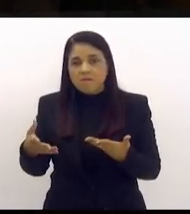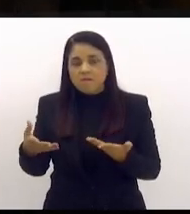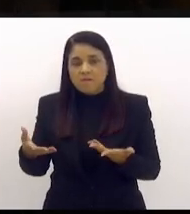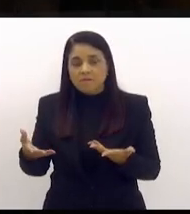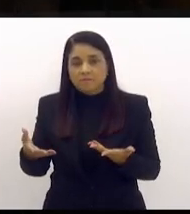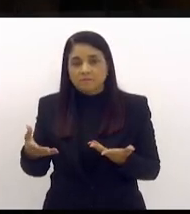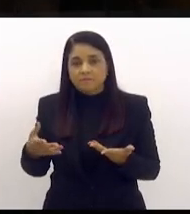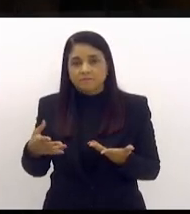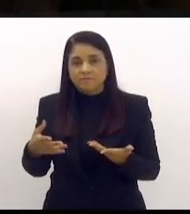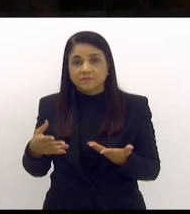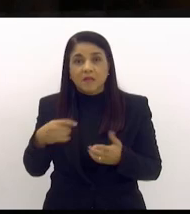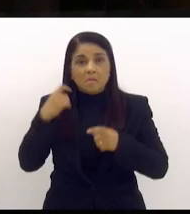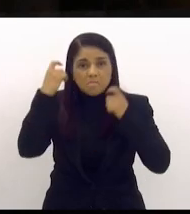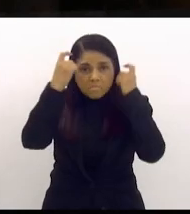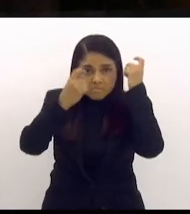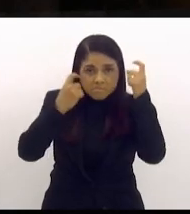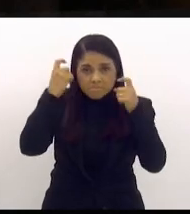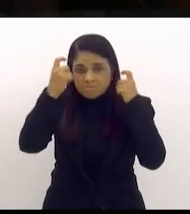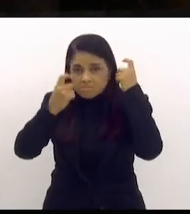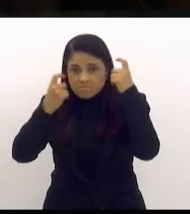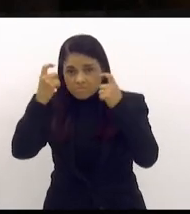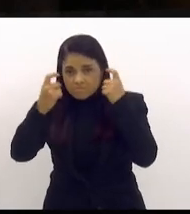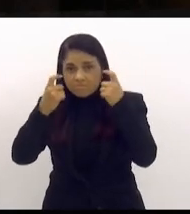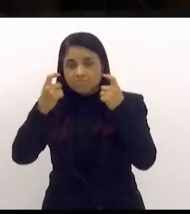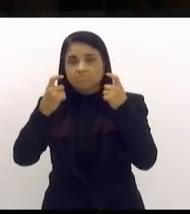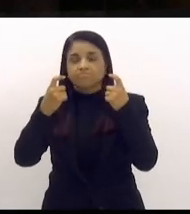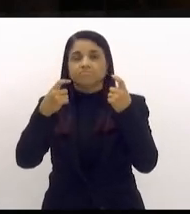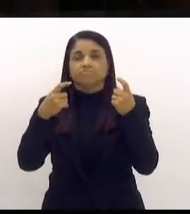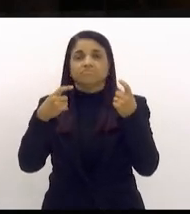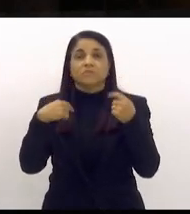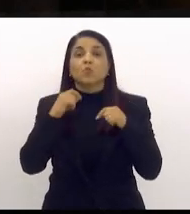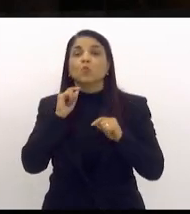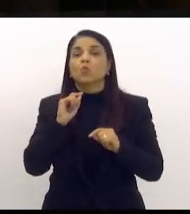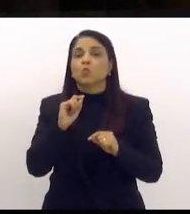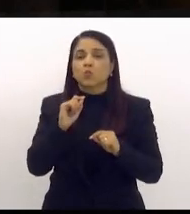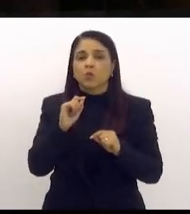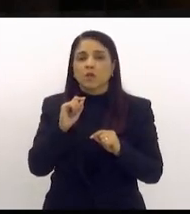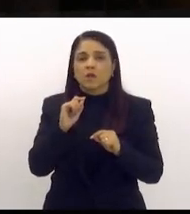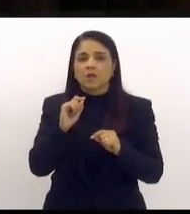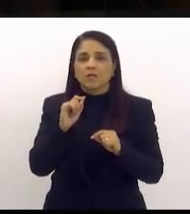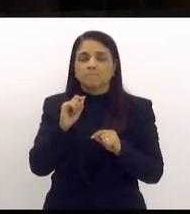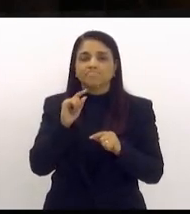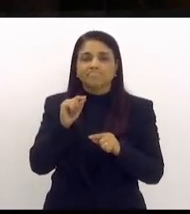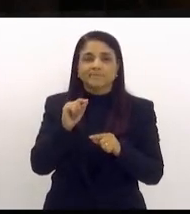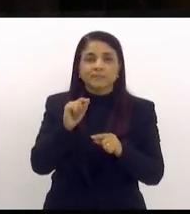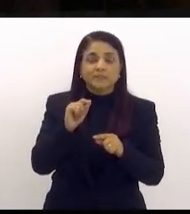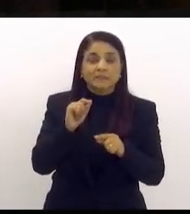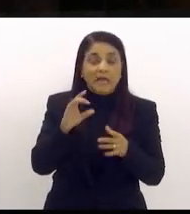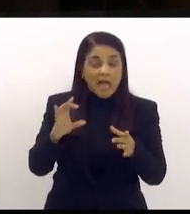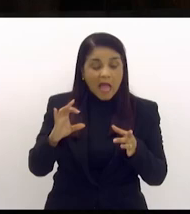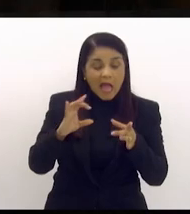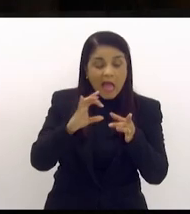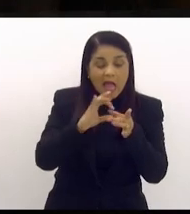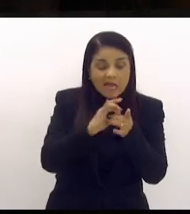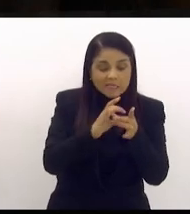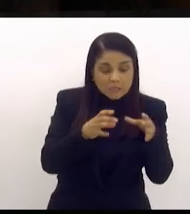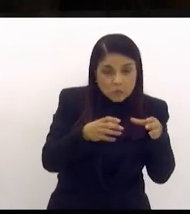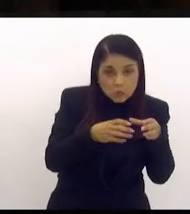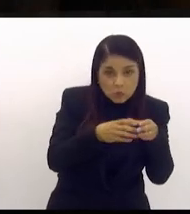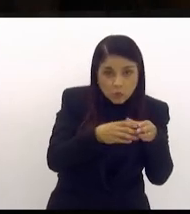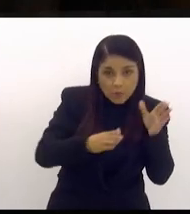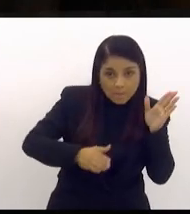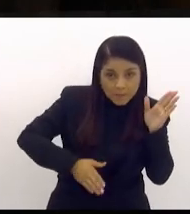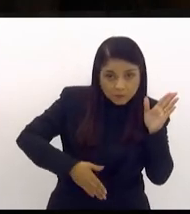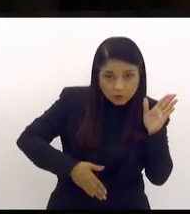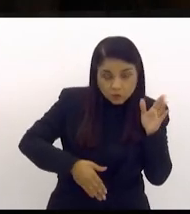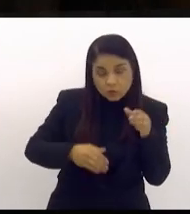E a minha preocupação, e encerro, é exatamente essas possibilidades de aliança, que